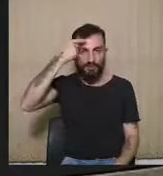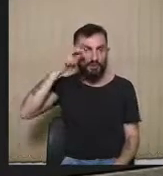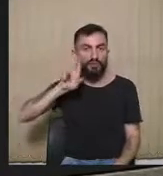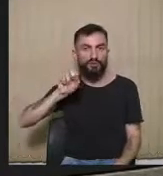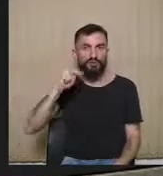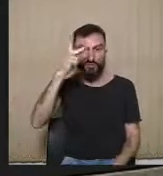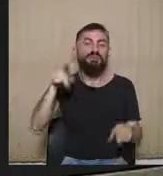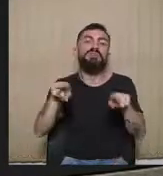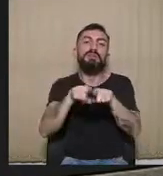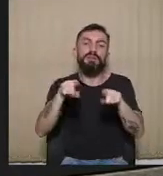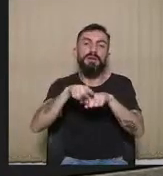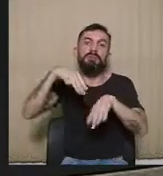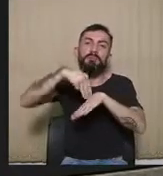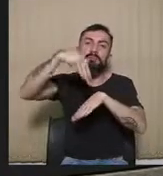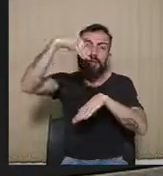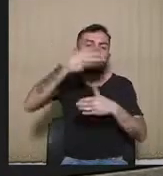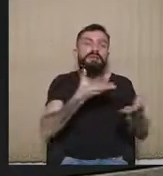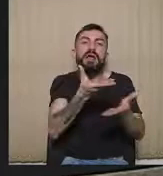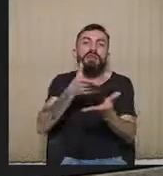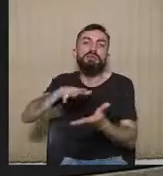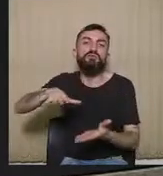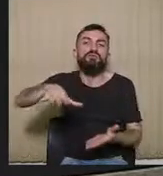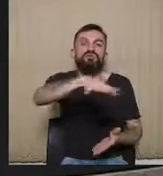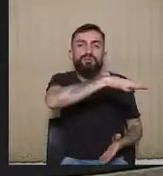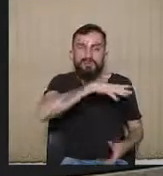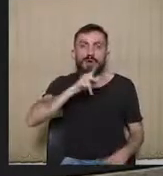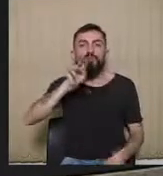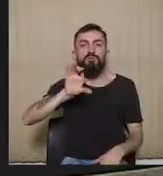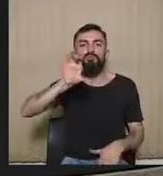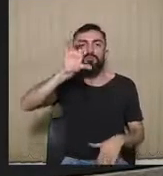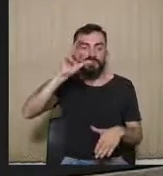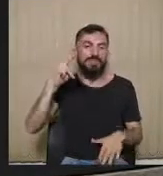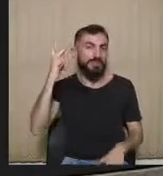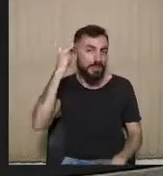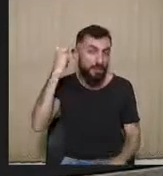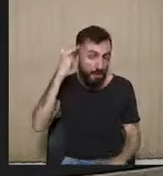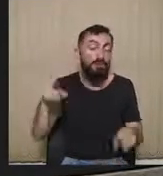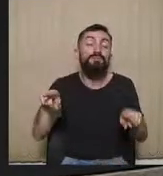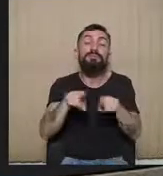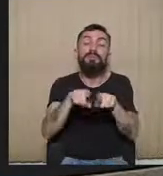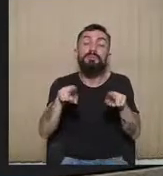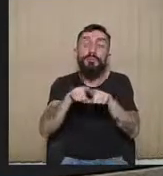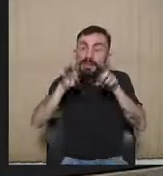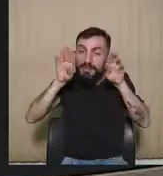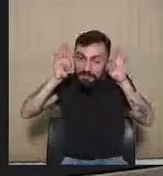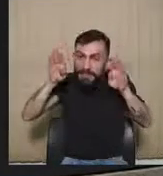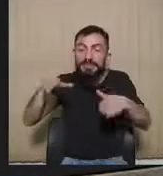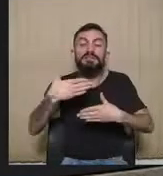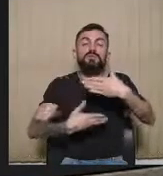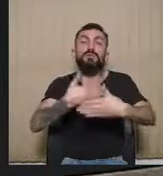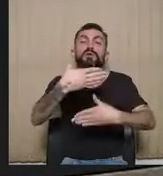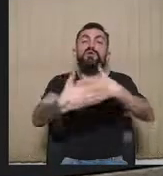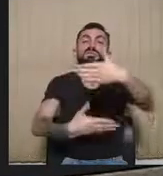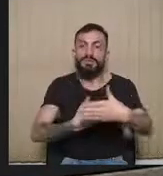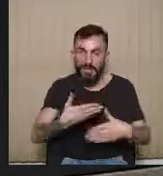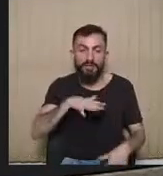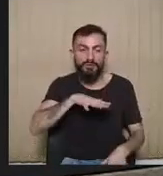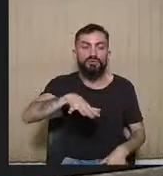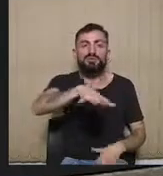. PUC de São Paulo, especialista em processo civil pela COGEA e PUC,